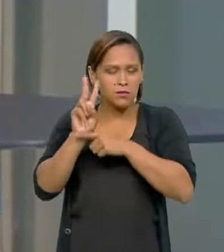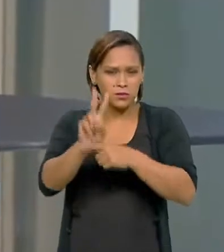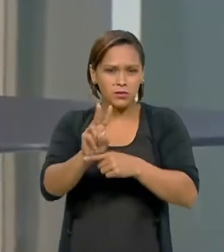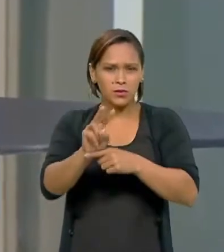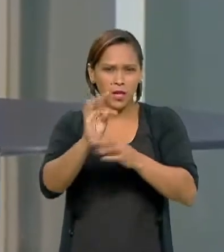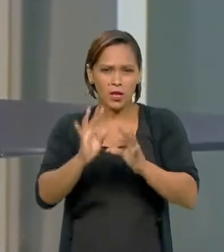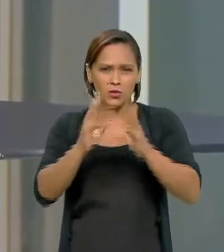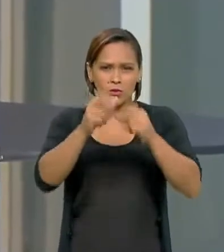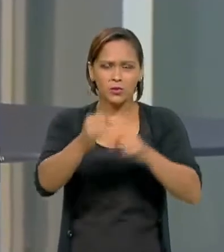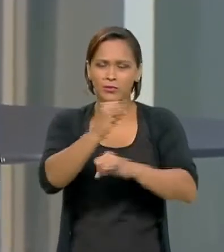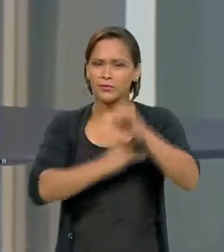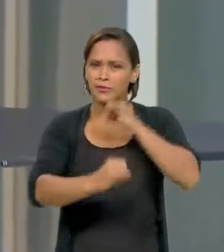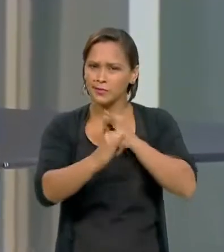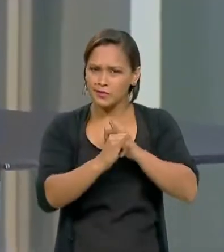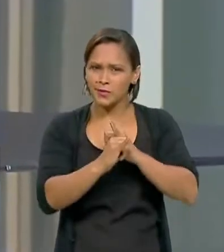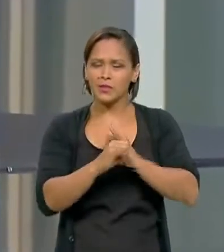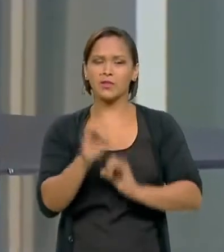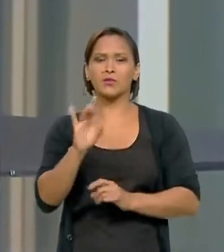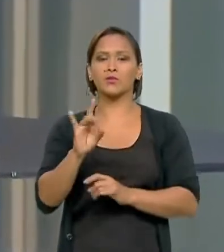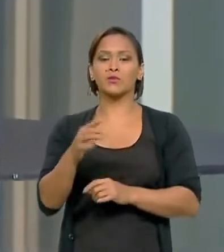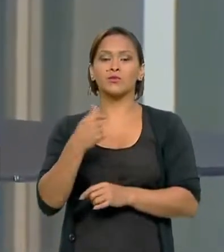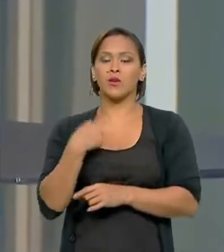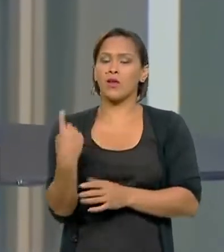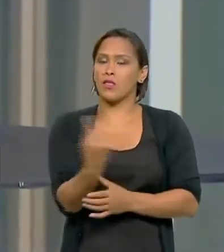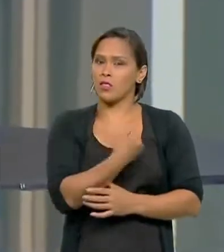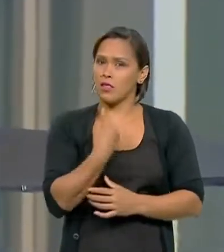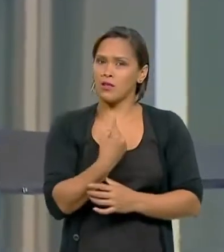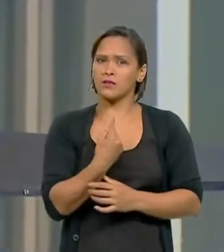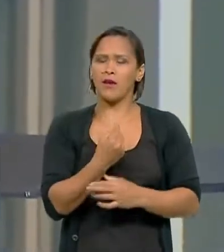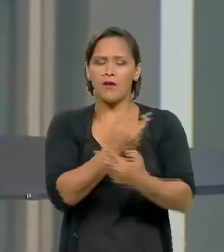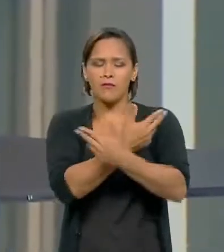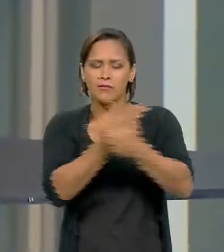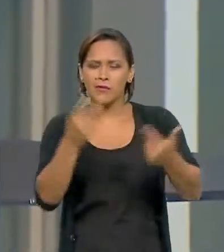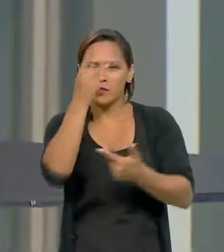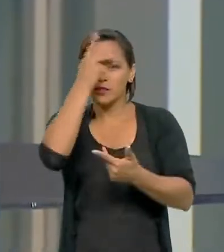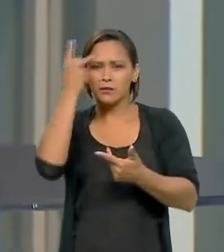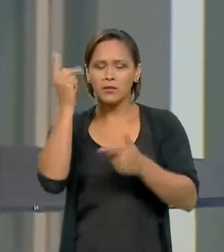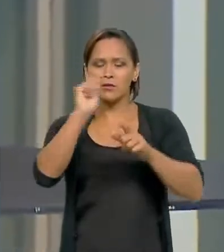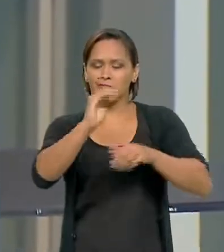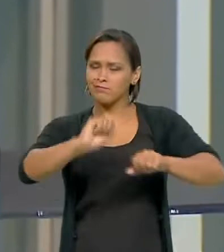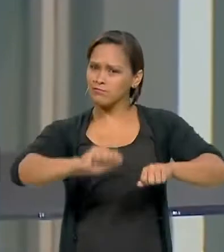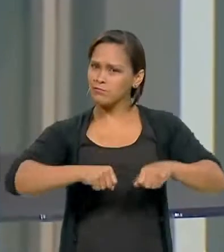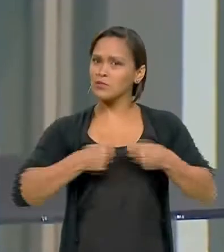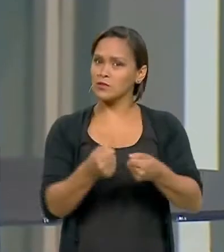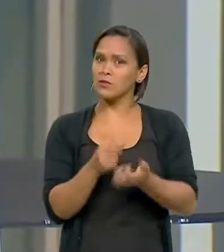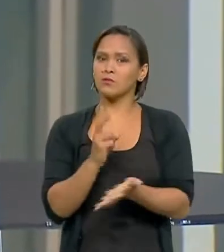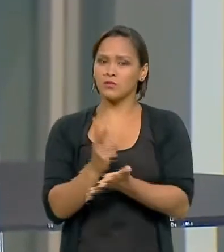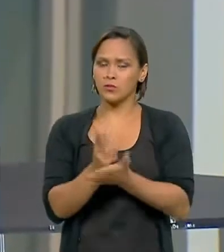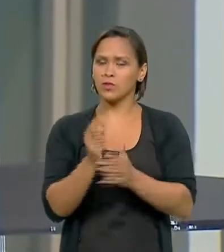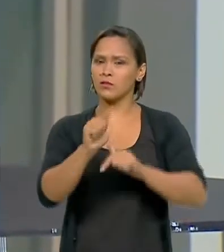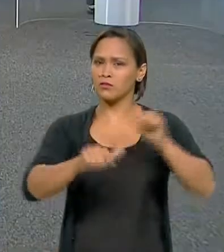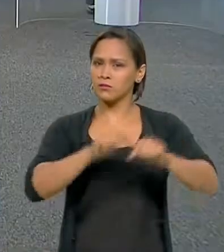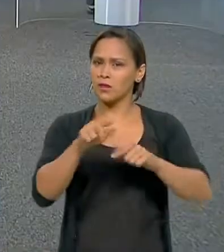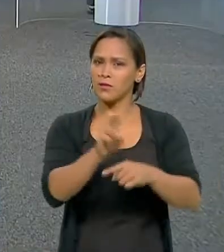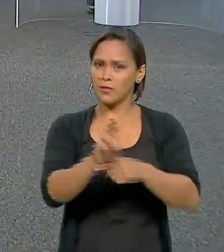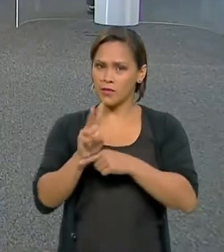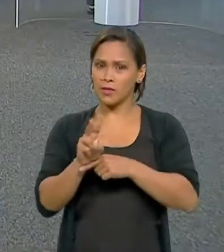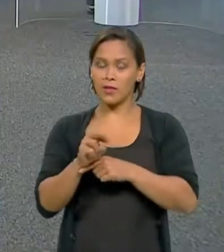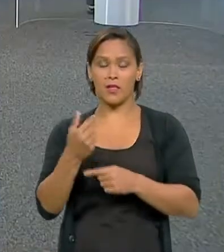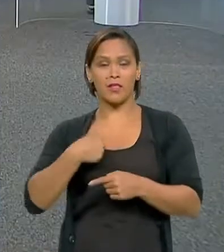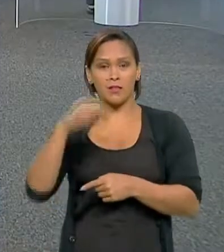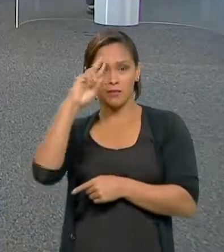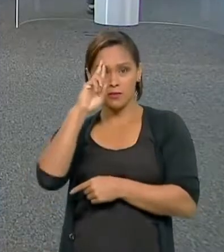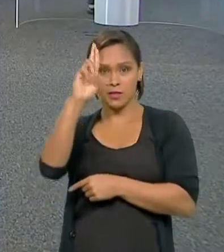só nós nessa missão. Tem muita gente envolvida, mas é uma missão extremamente difícil. Somos responsáveis